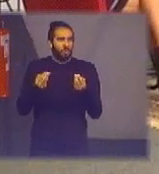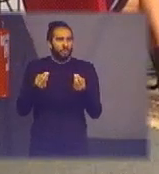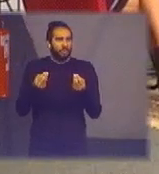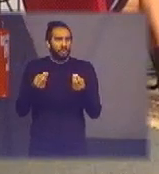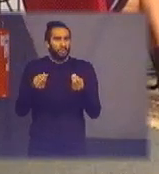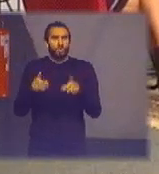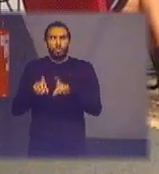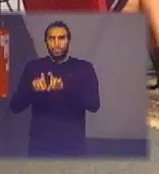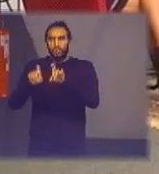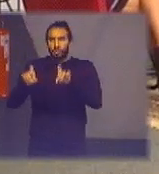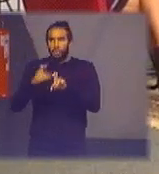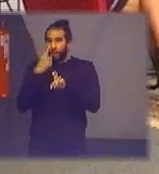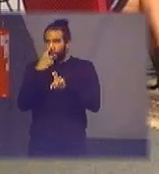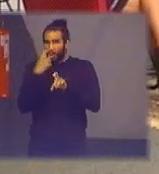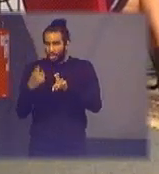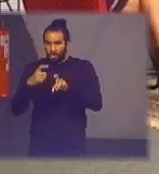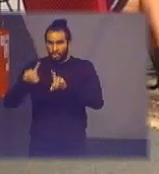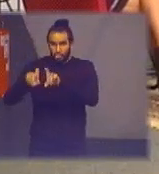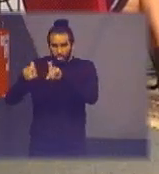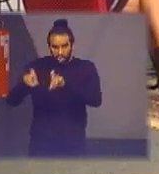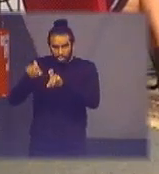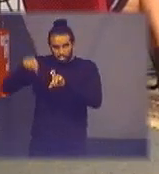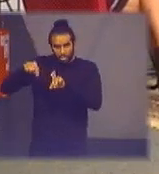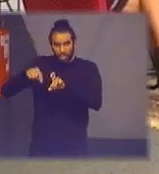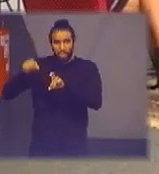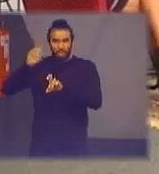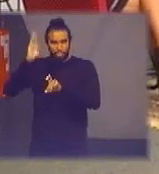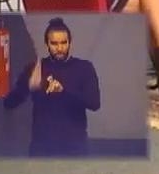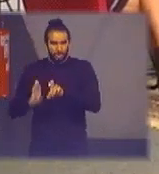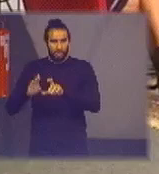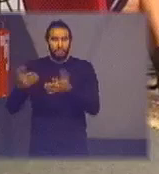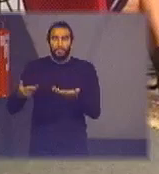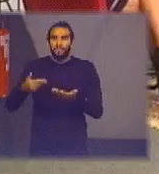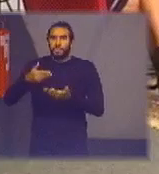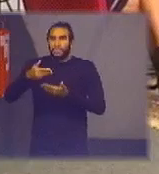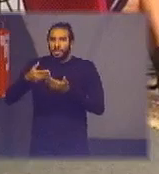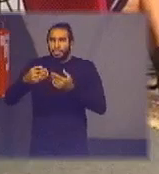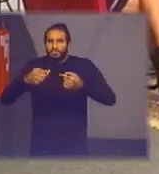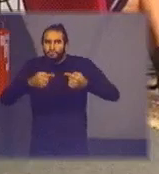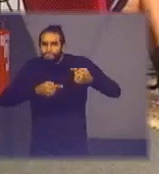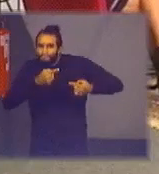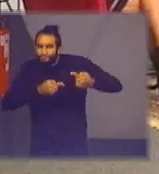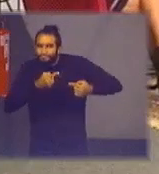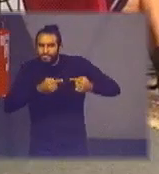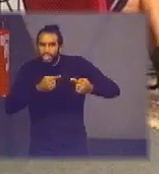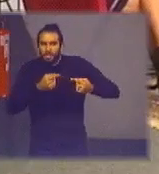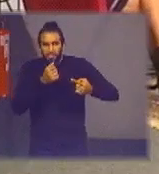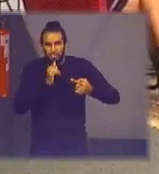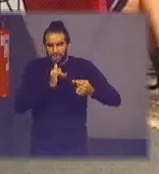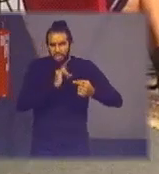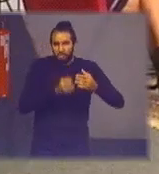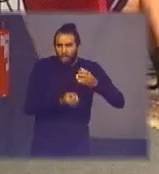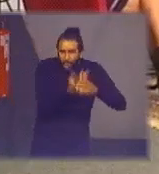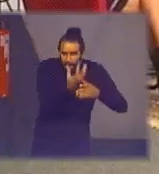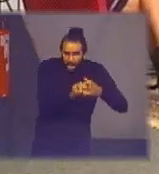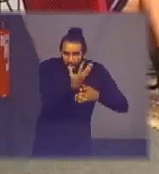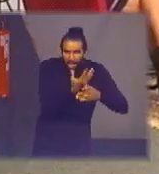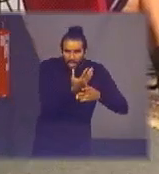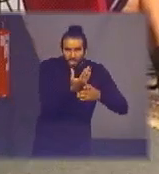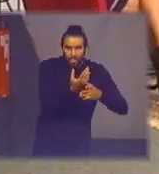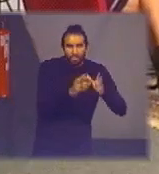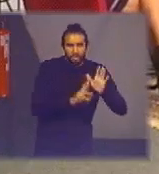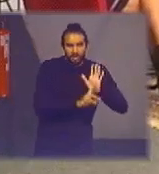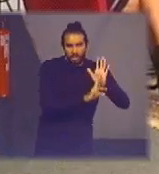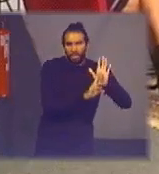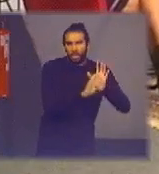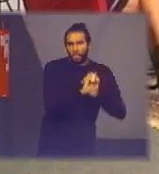claro que a gente vai ter aqui hoje discutir desde a produção que a gente está aqui nos ODS então